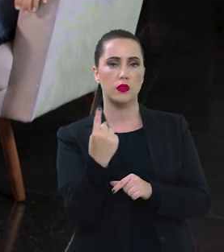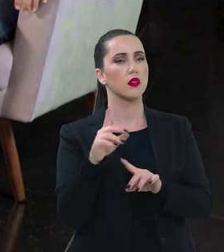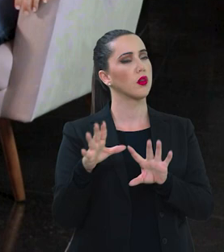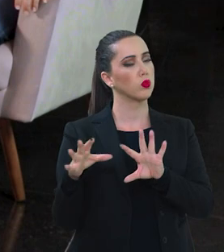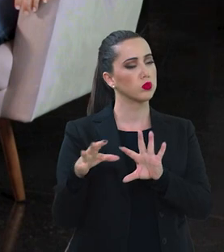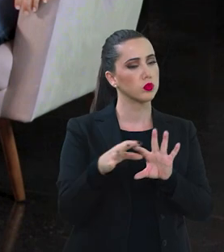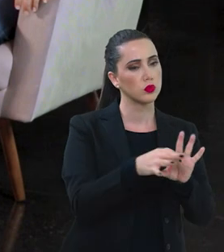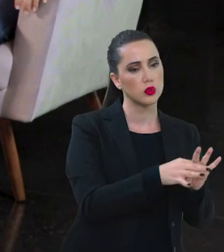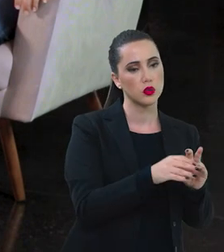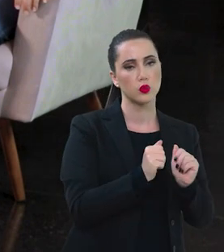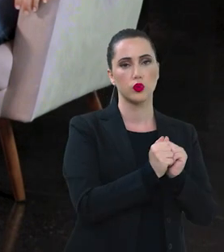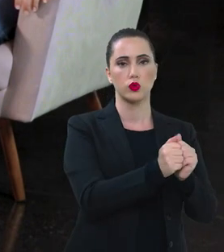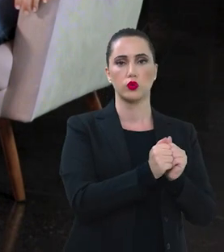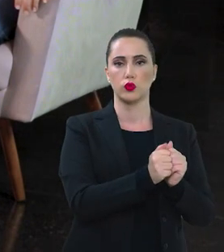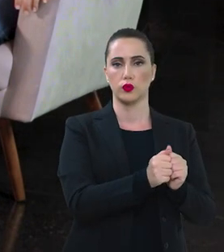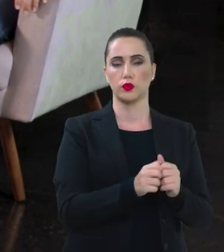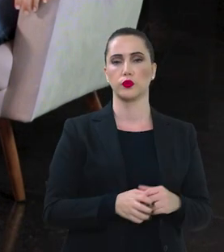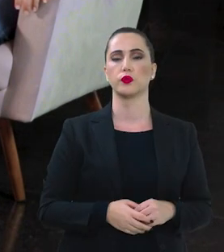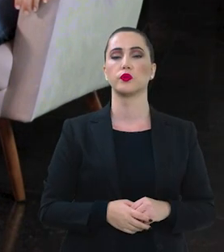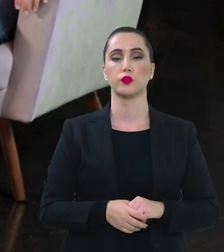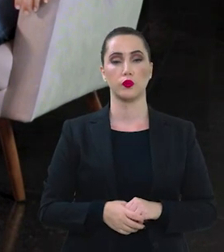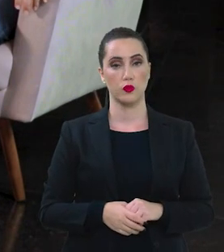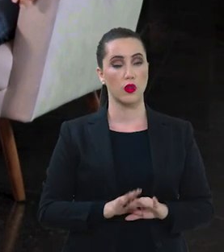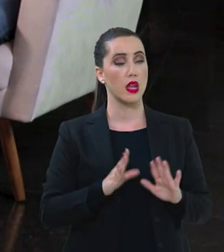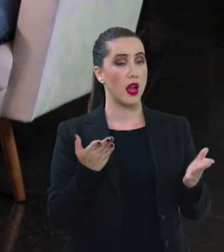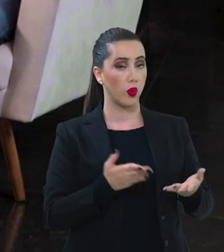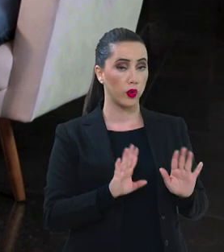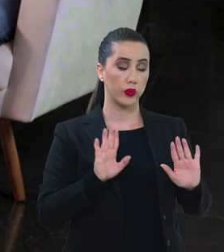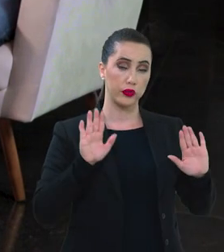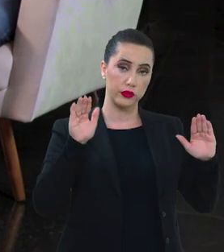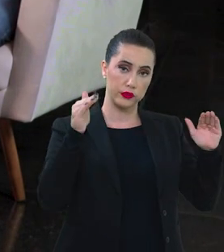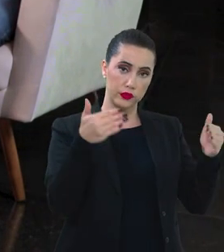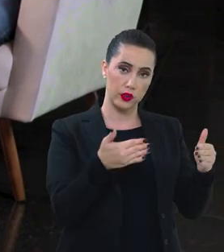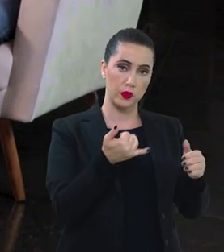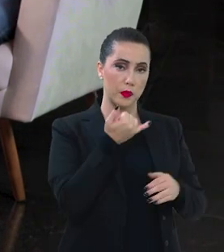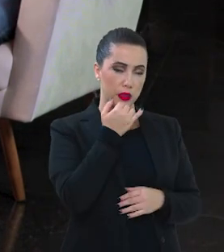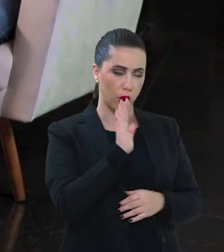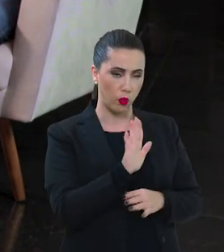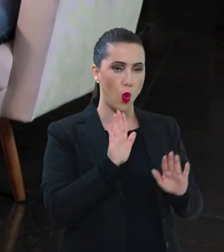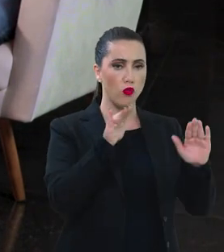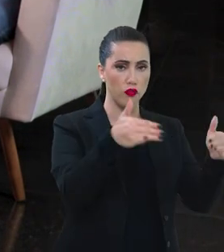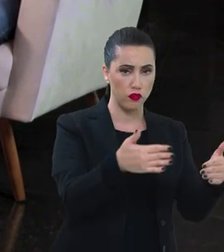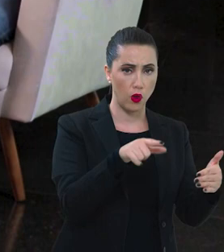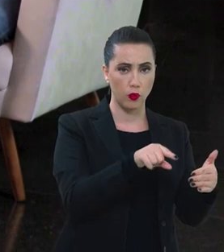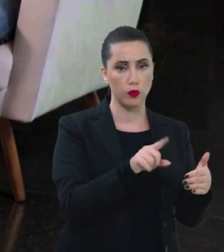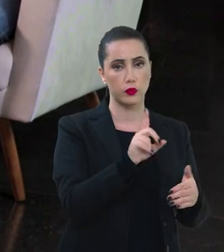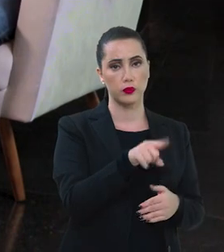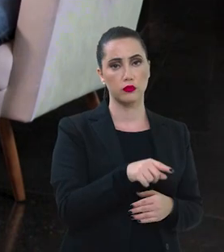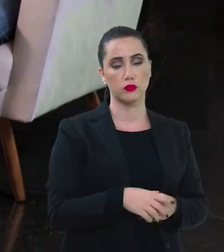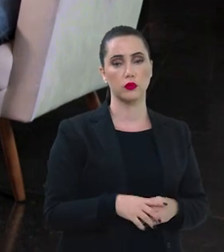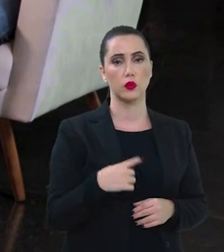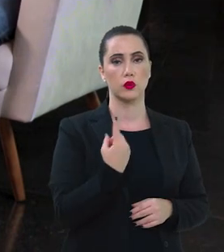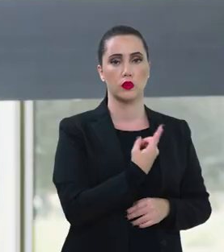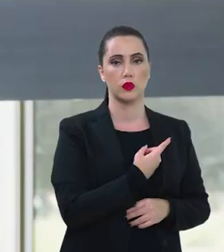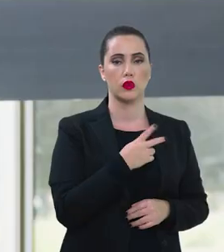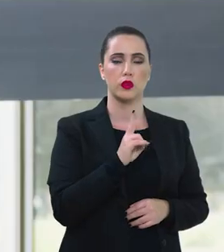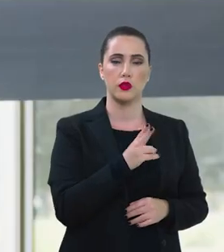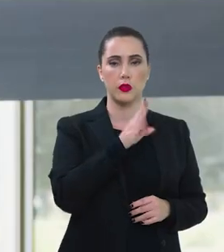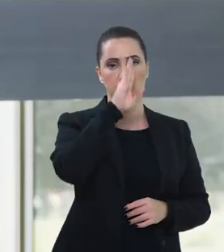ter um processo de corresão aqui nas políticas que serem implementadas. E o foco, desculpa, mas o foco